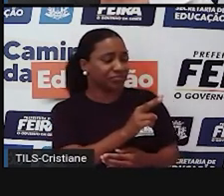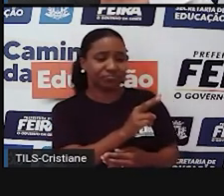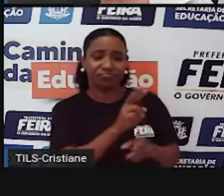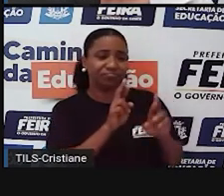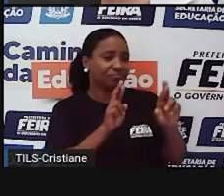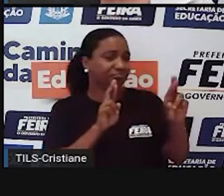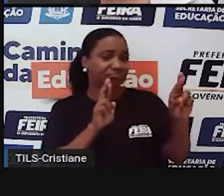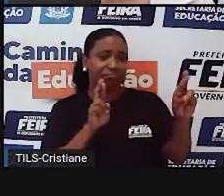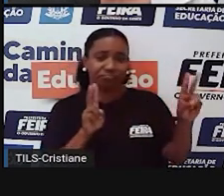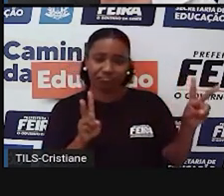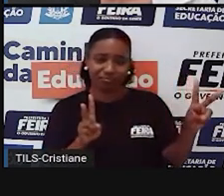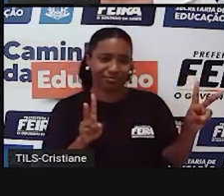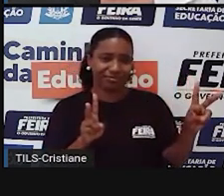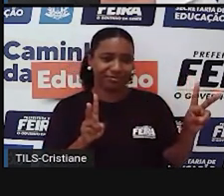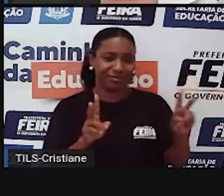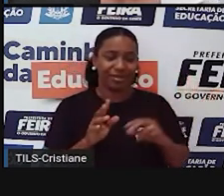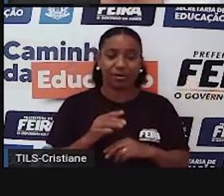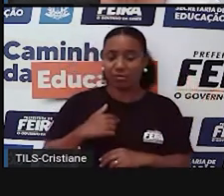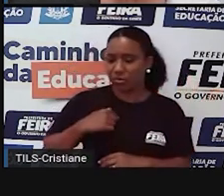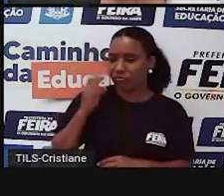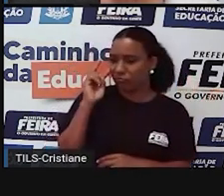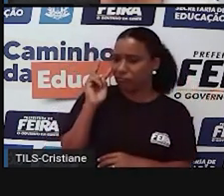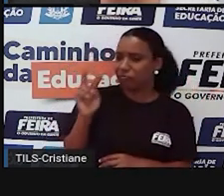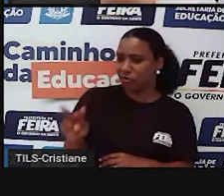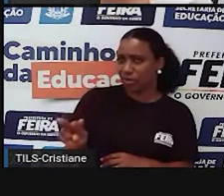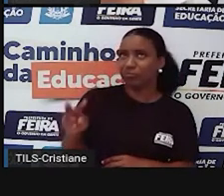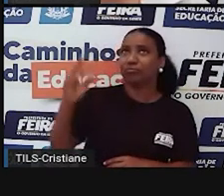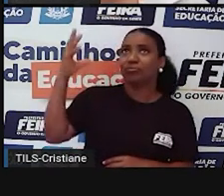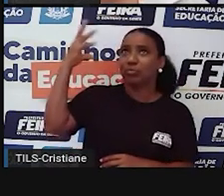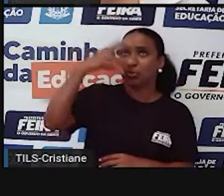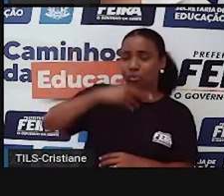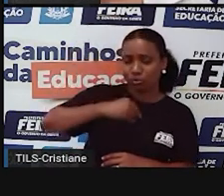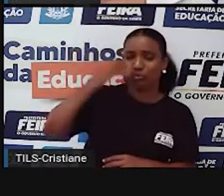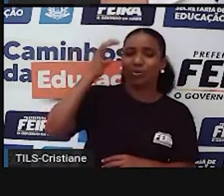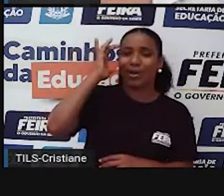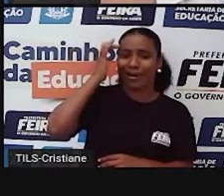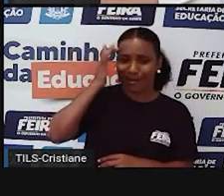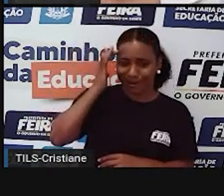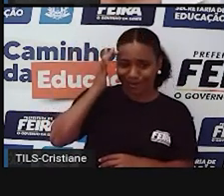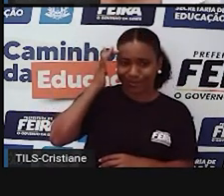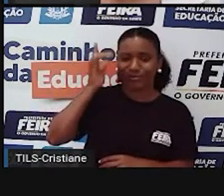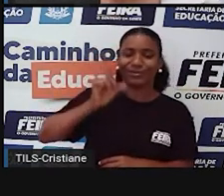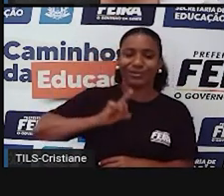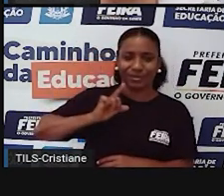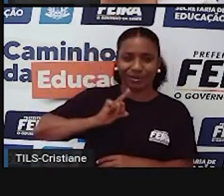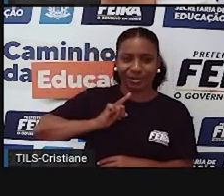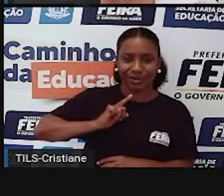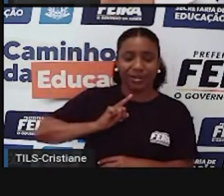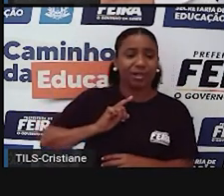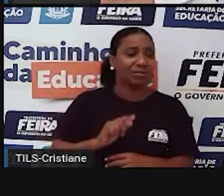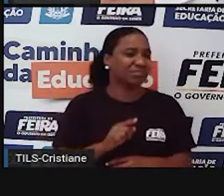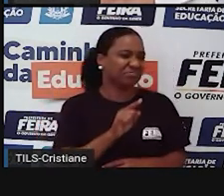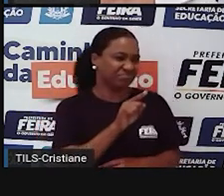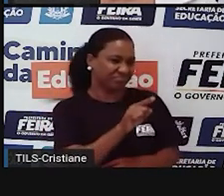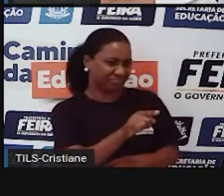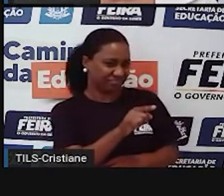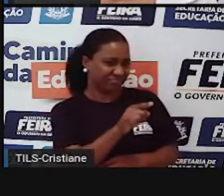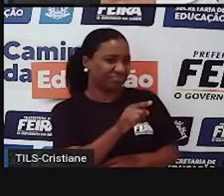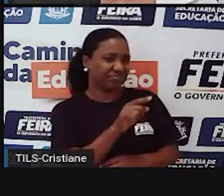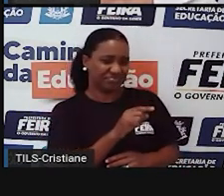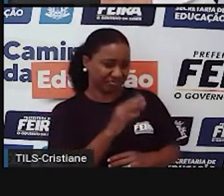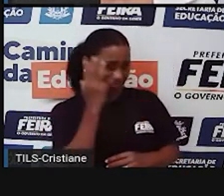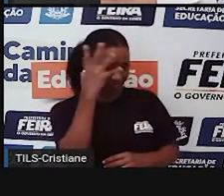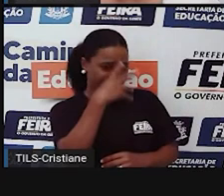diferente para cada um. Às vezes, você acha algo ou alguém dele, mas já tem outra pessoa que discorda, isso é muito natural.